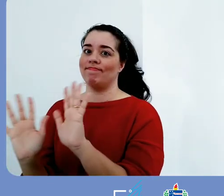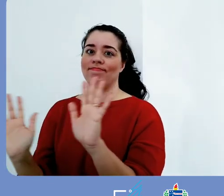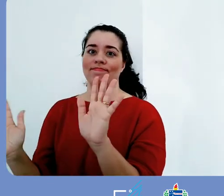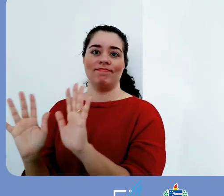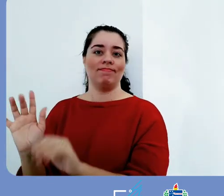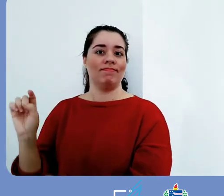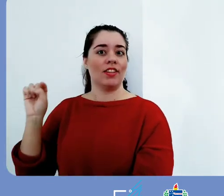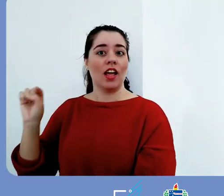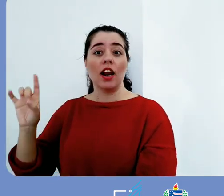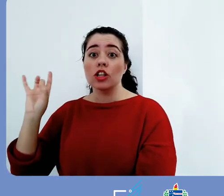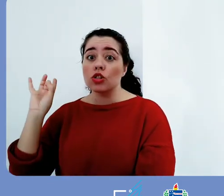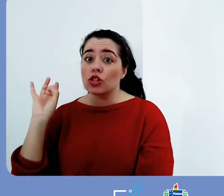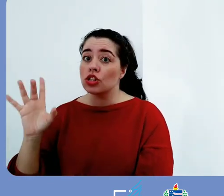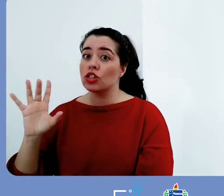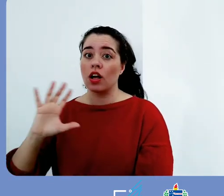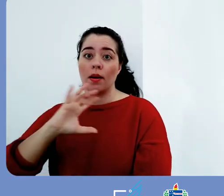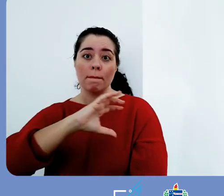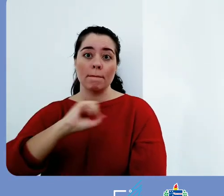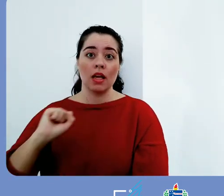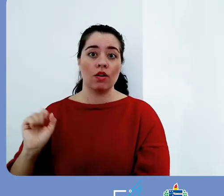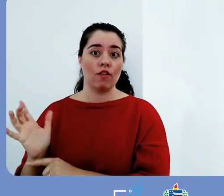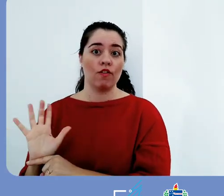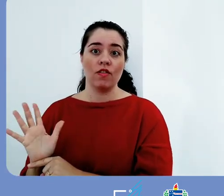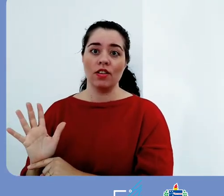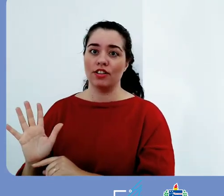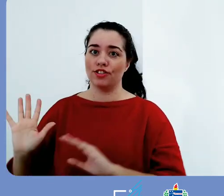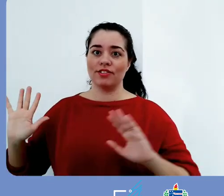não podem ter fins comerciais.